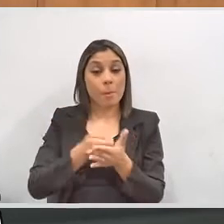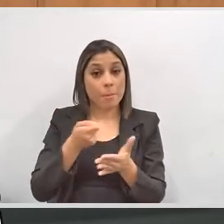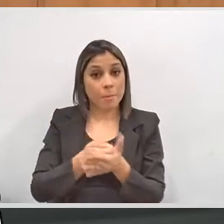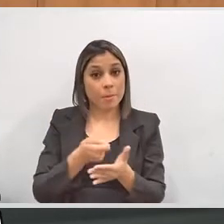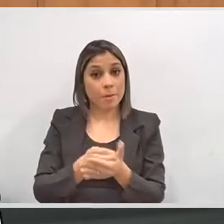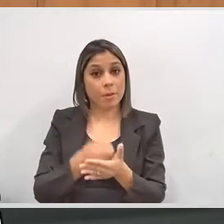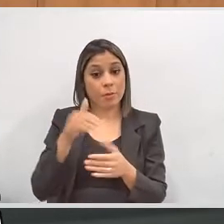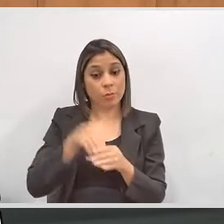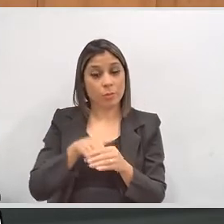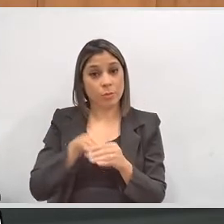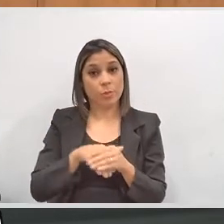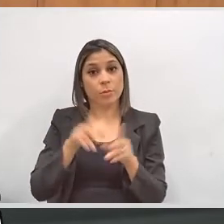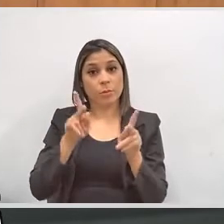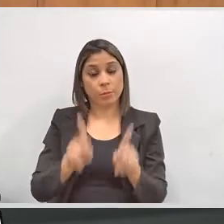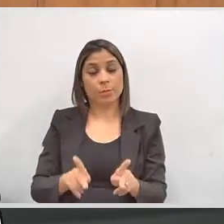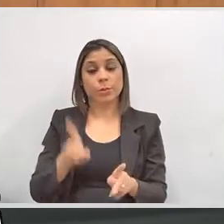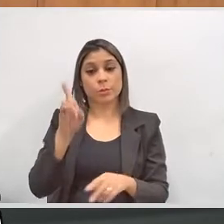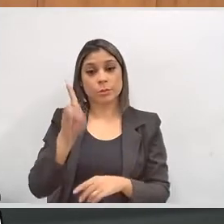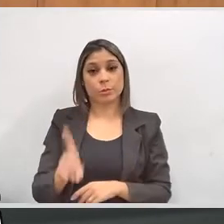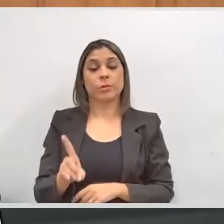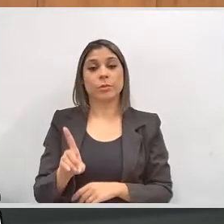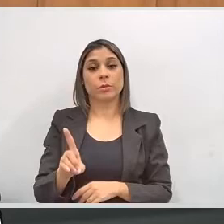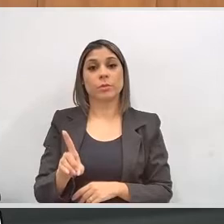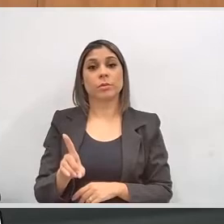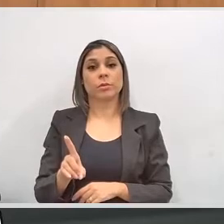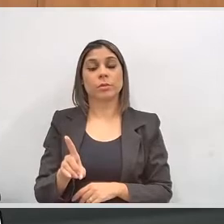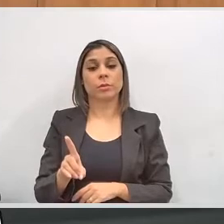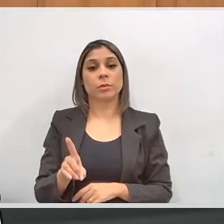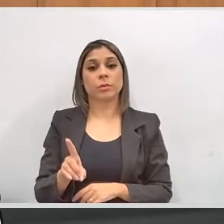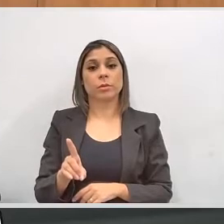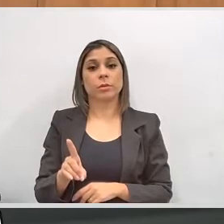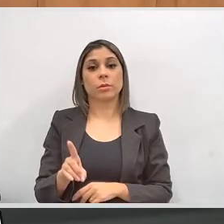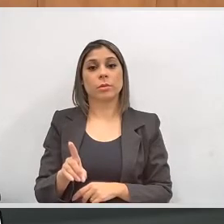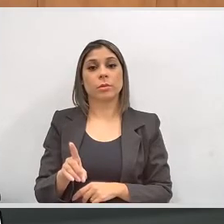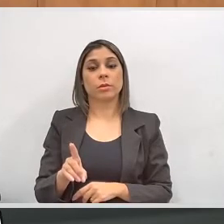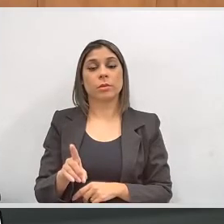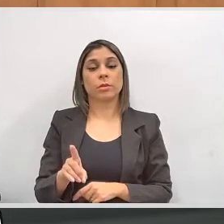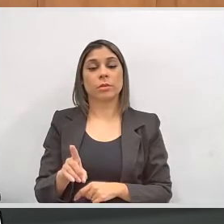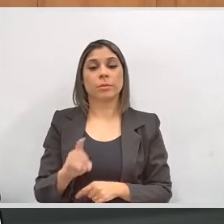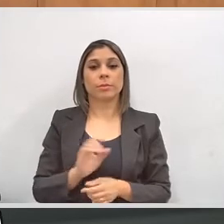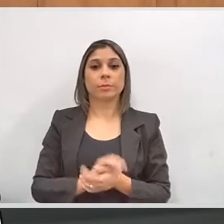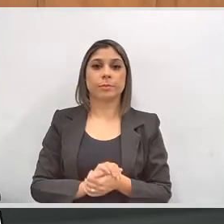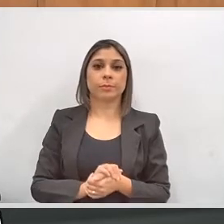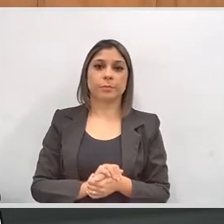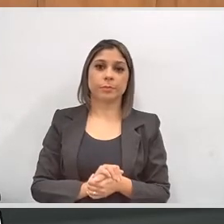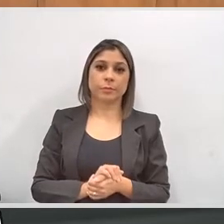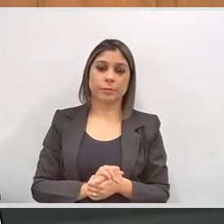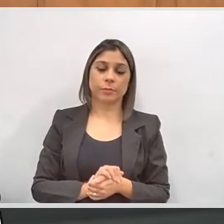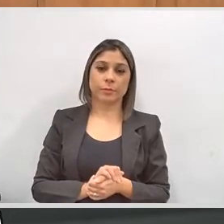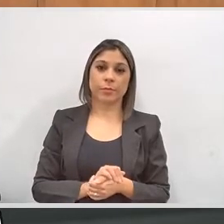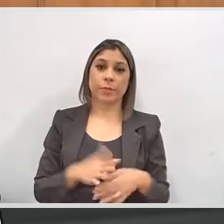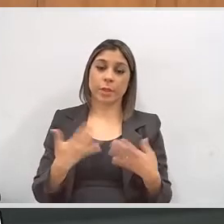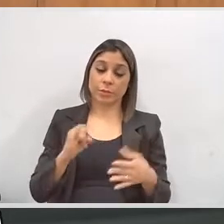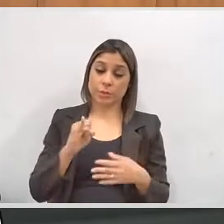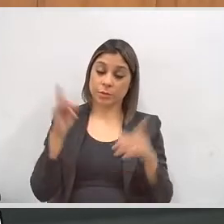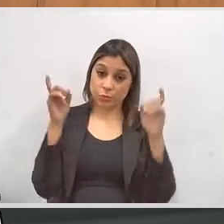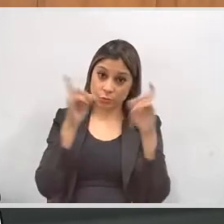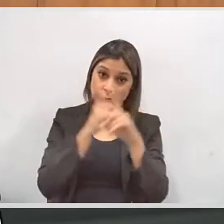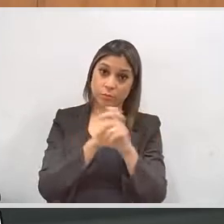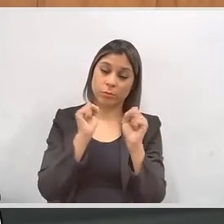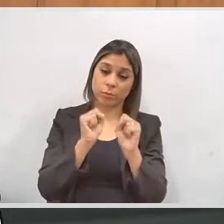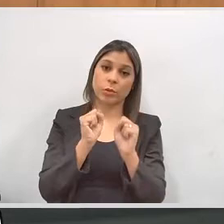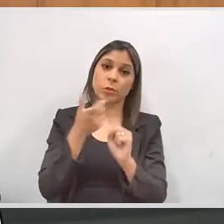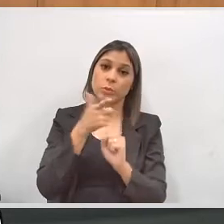esclareço também que é obrigatório o voto das pessoas portadoras de deficiência. Então, nesse sentido, se vislumbrar de alguma